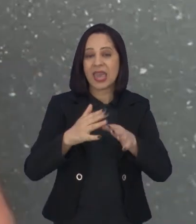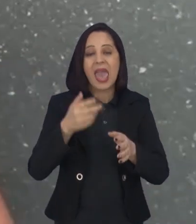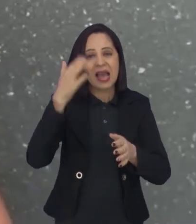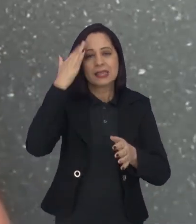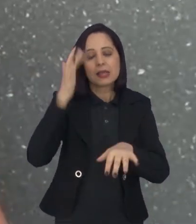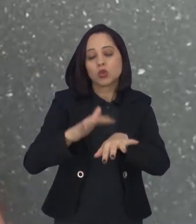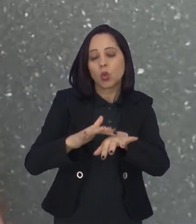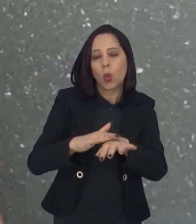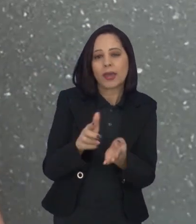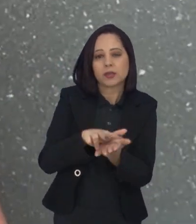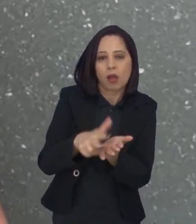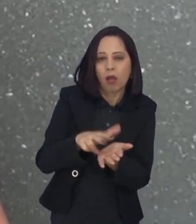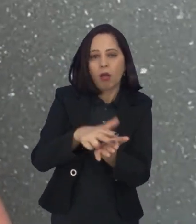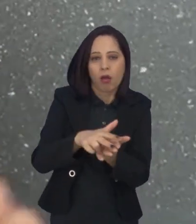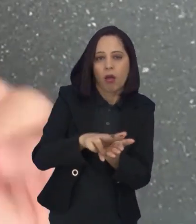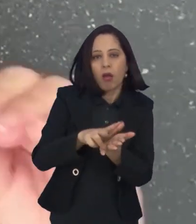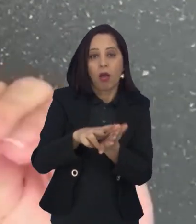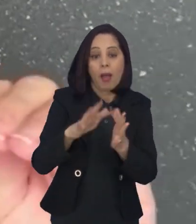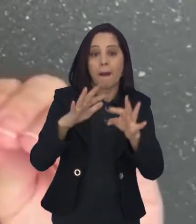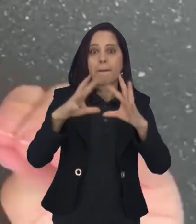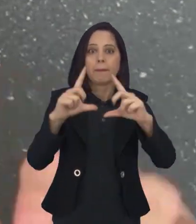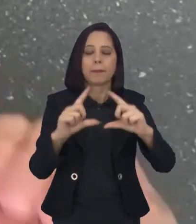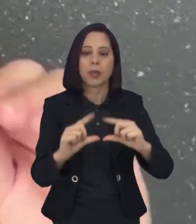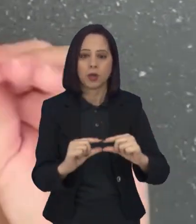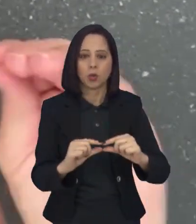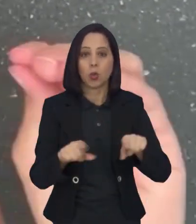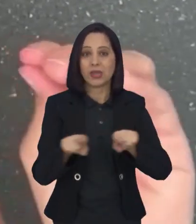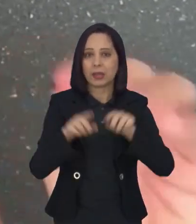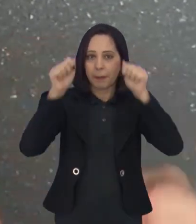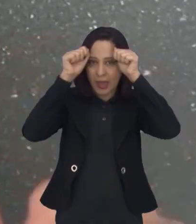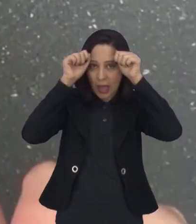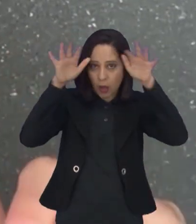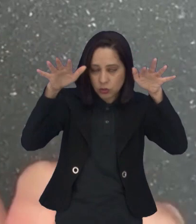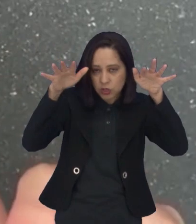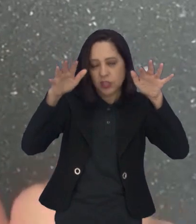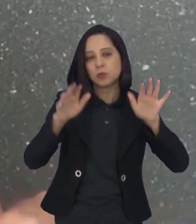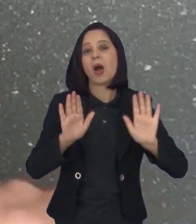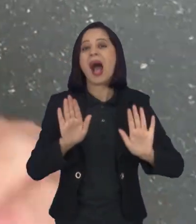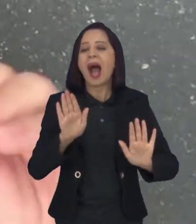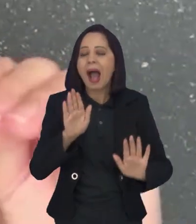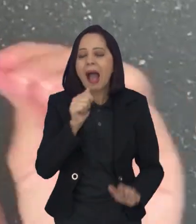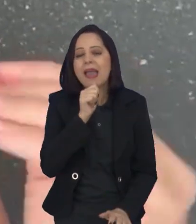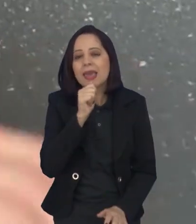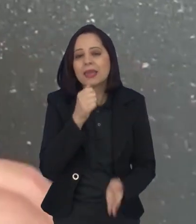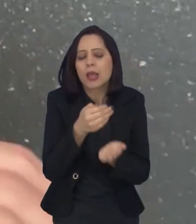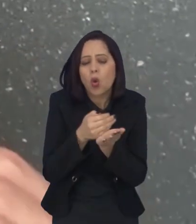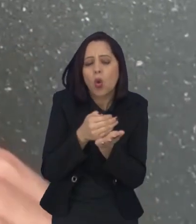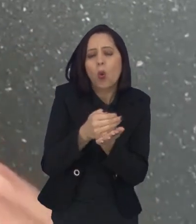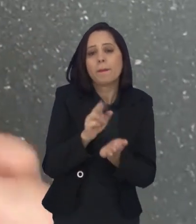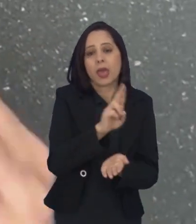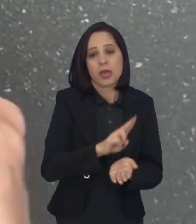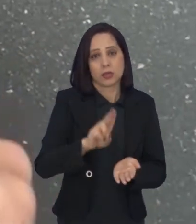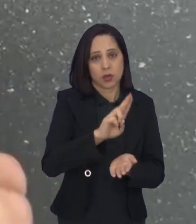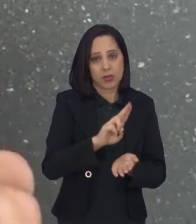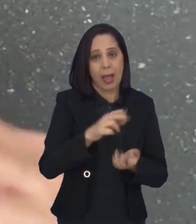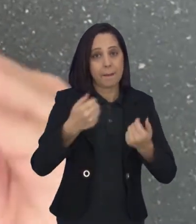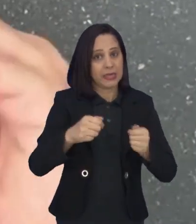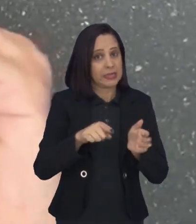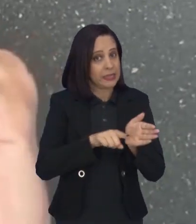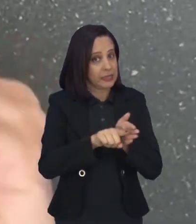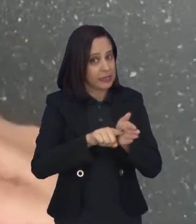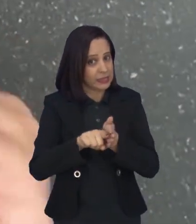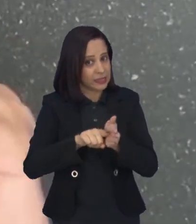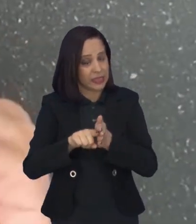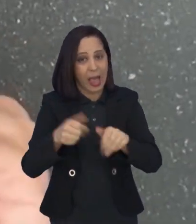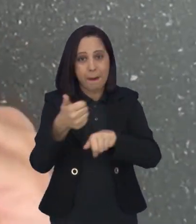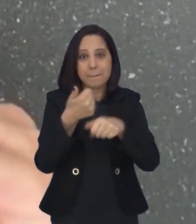refratária a outros tratamentos. Ainda no autismo, ele está começando a ser utilizado, mas ainda precisa de mais estudos. Ou seja, precisa